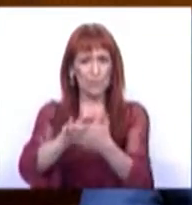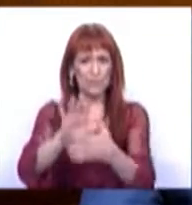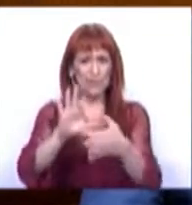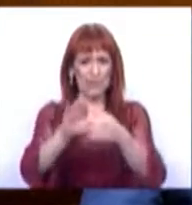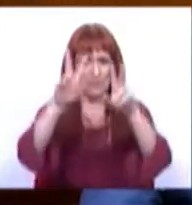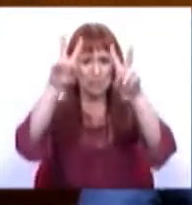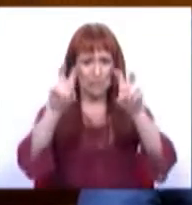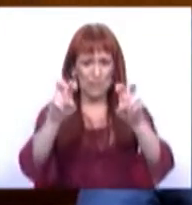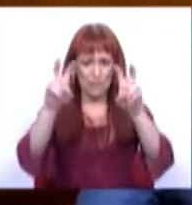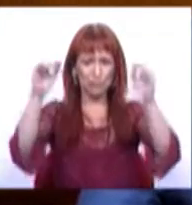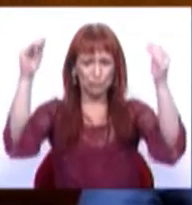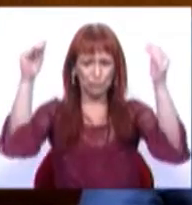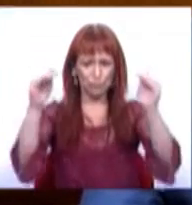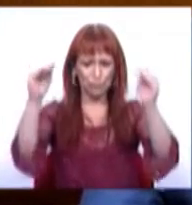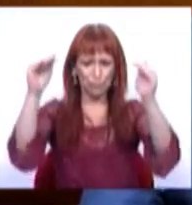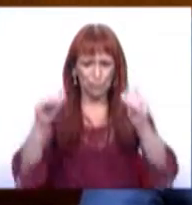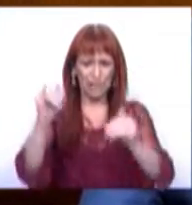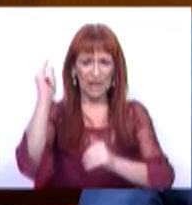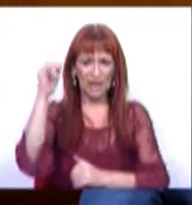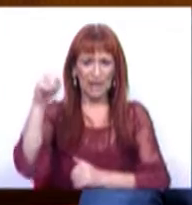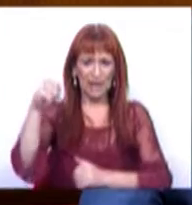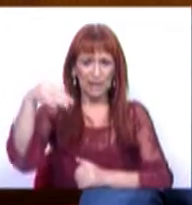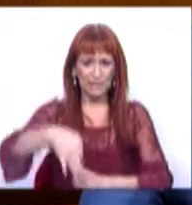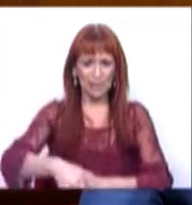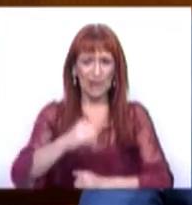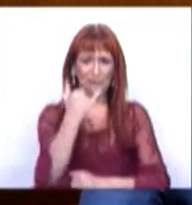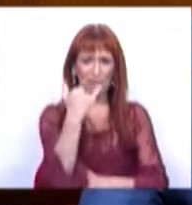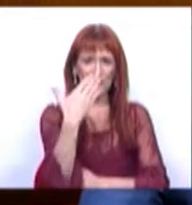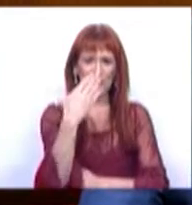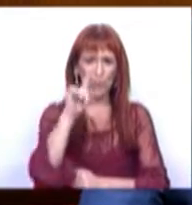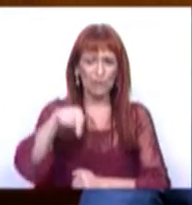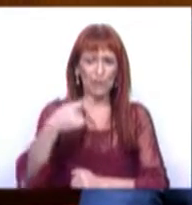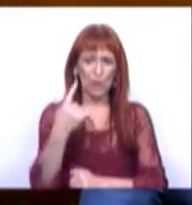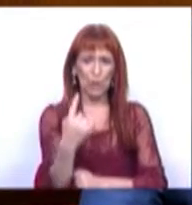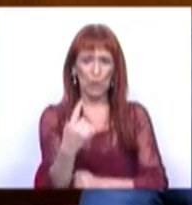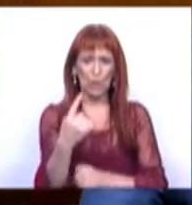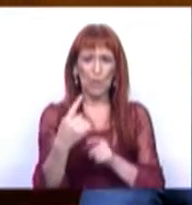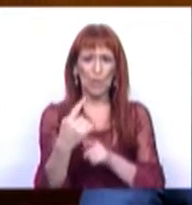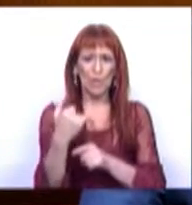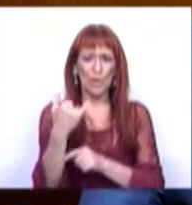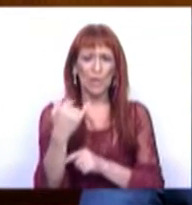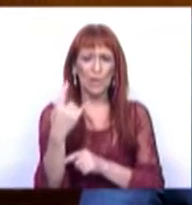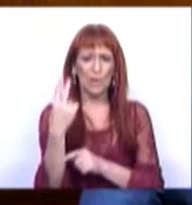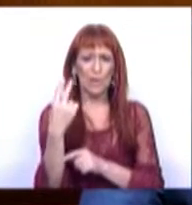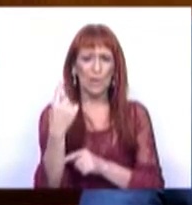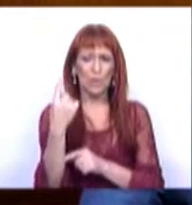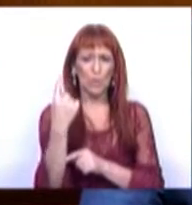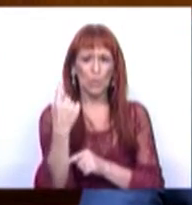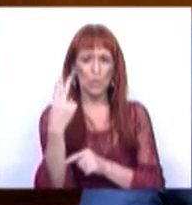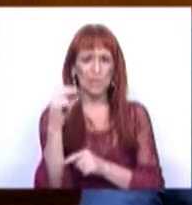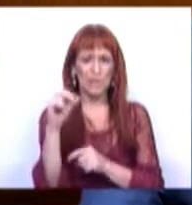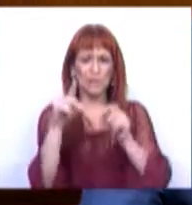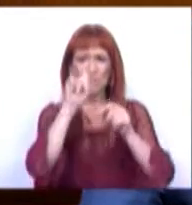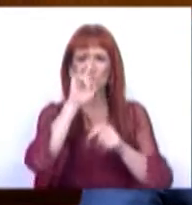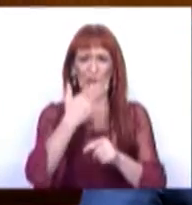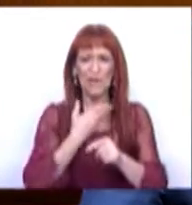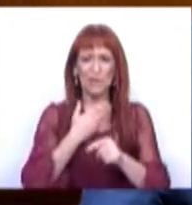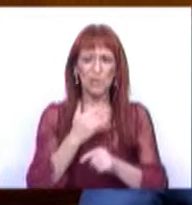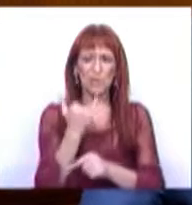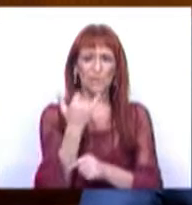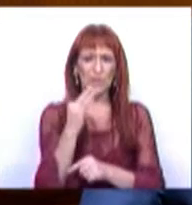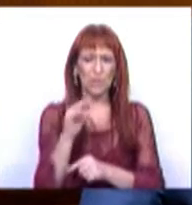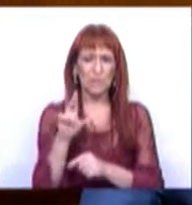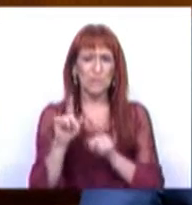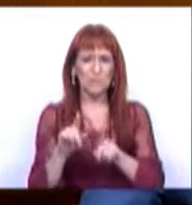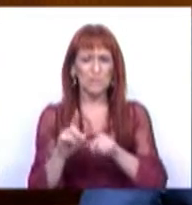sobre a matéria diminuíram o ISP em 21,1 cêntimos no gás óleo e em 24 centos